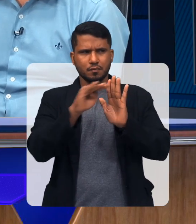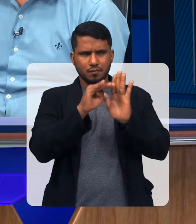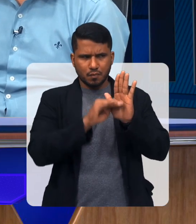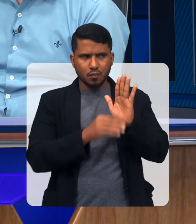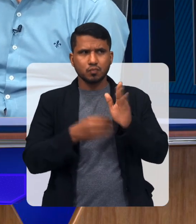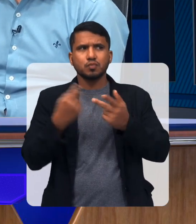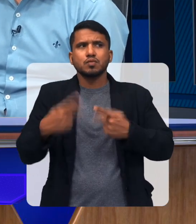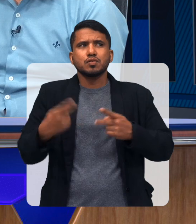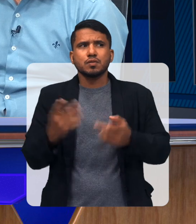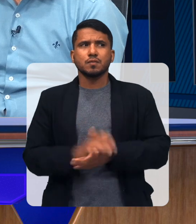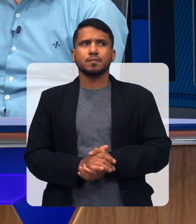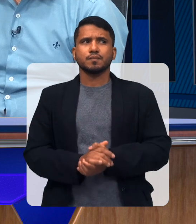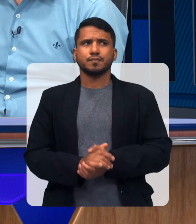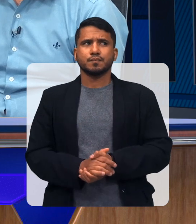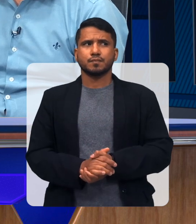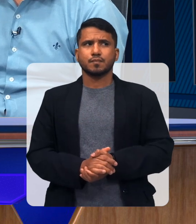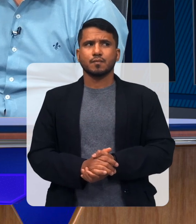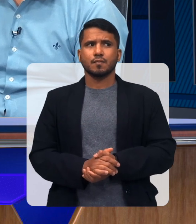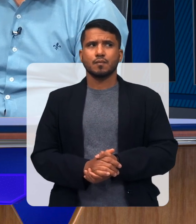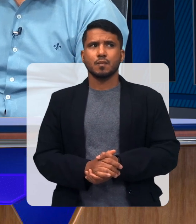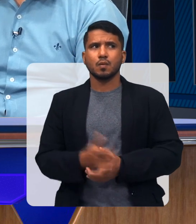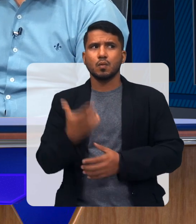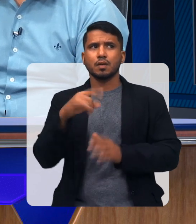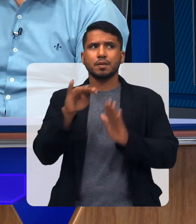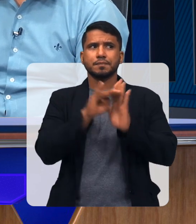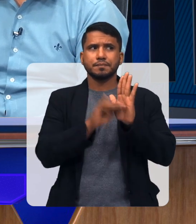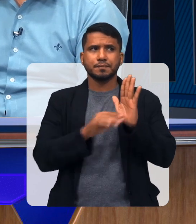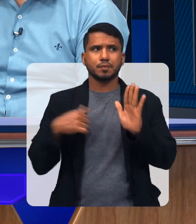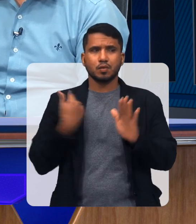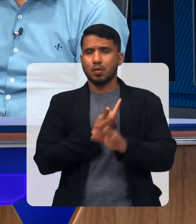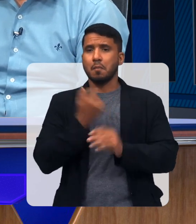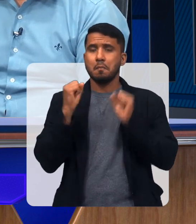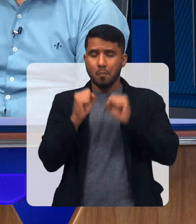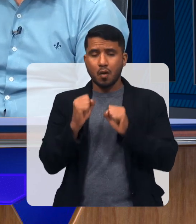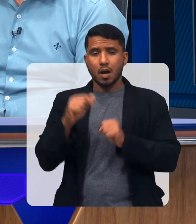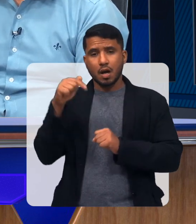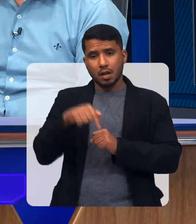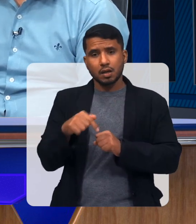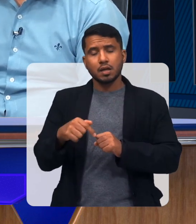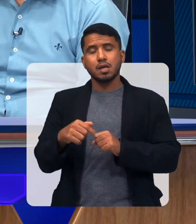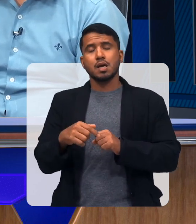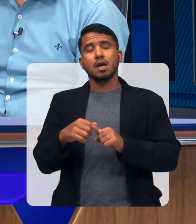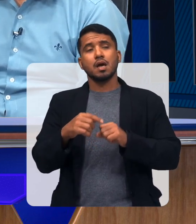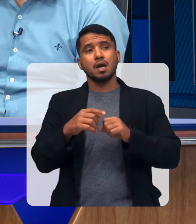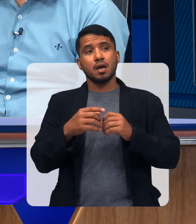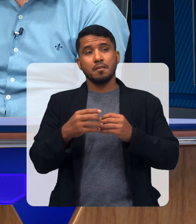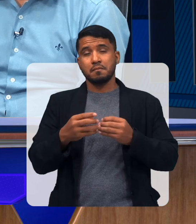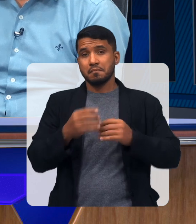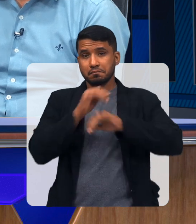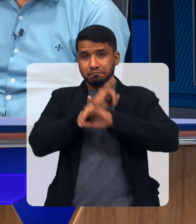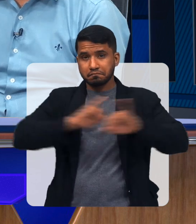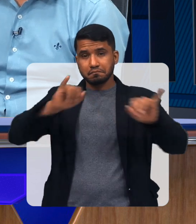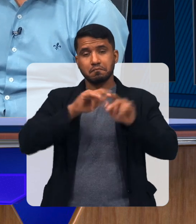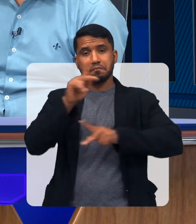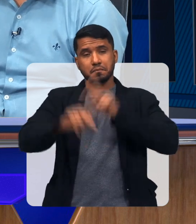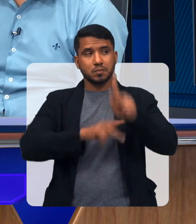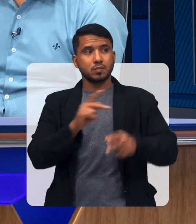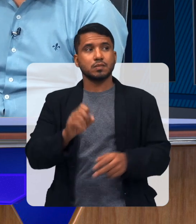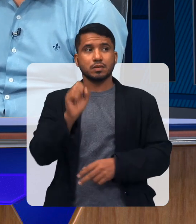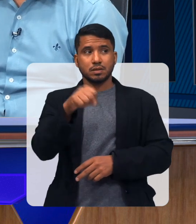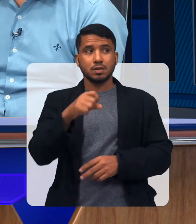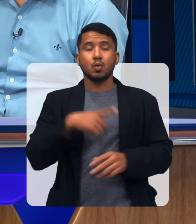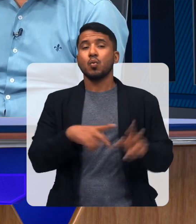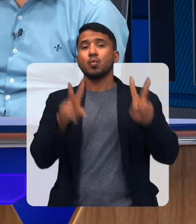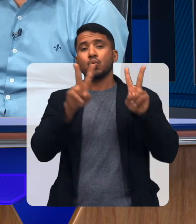28 Toda uma programação De que forma? O que está nessa programação que a gente pode aqui passar